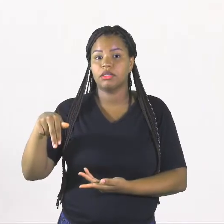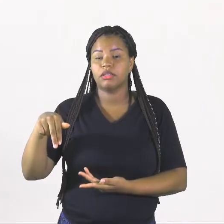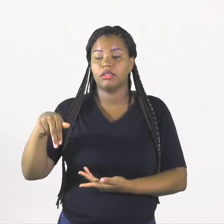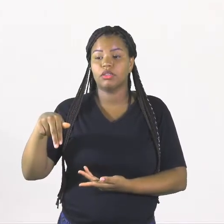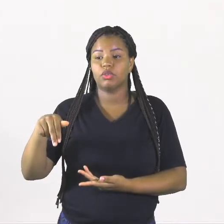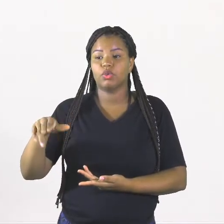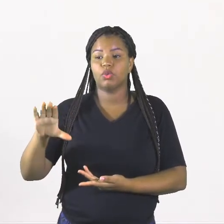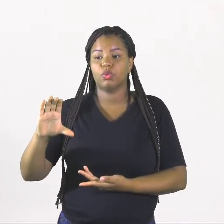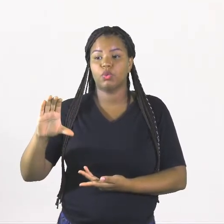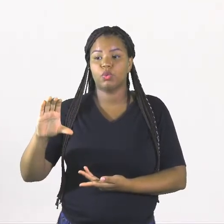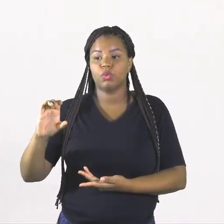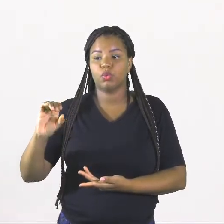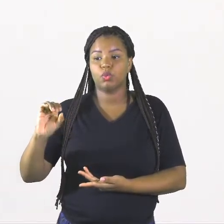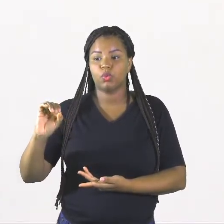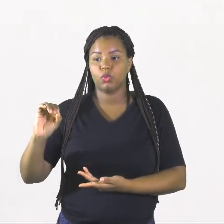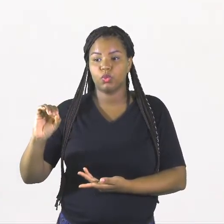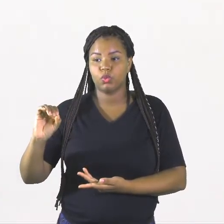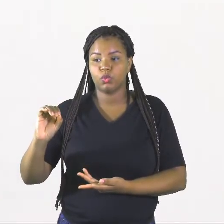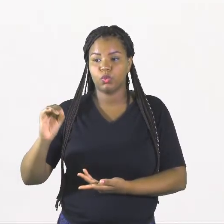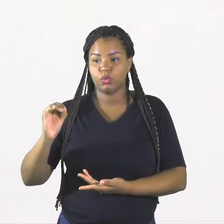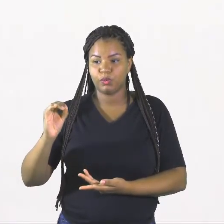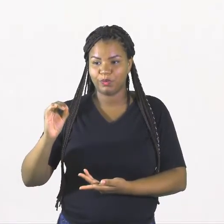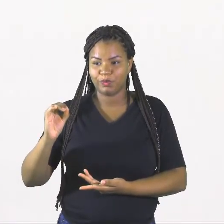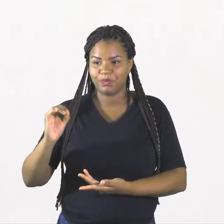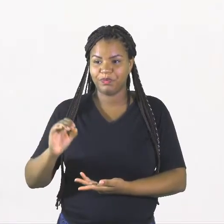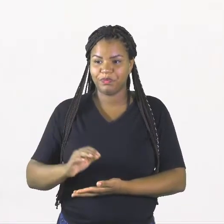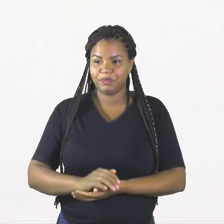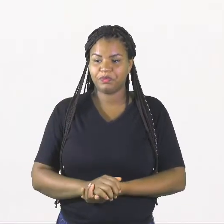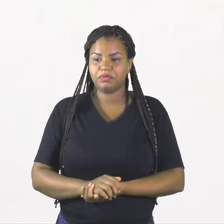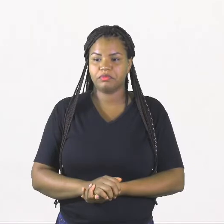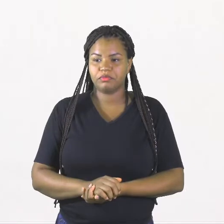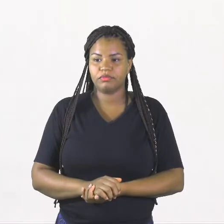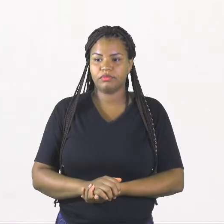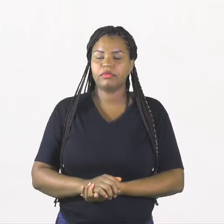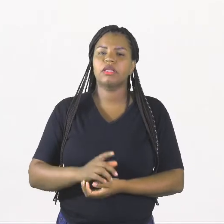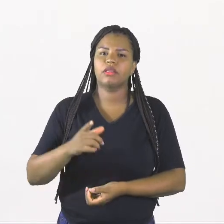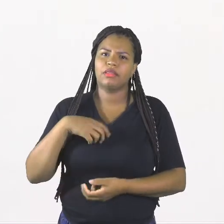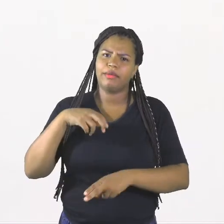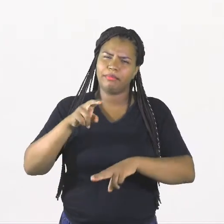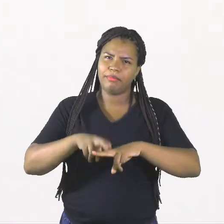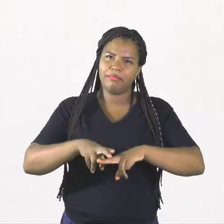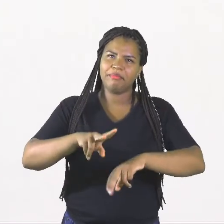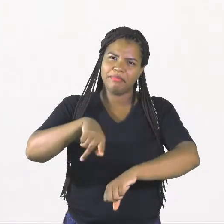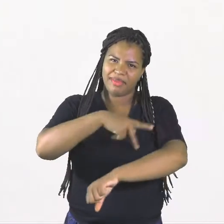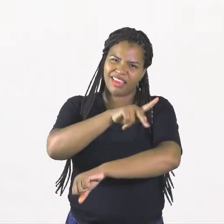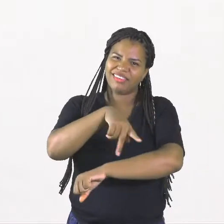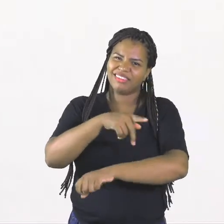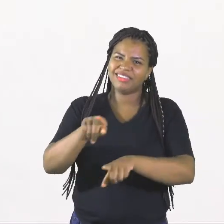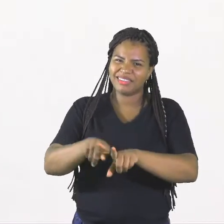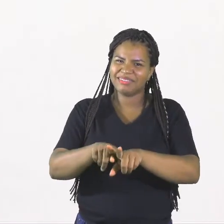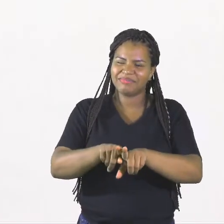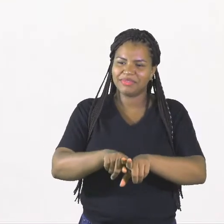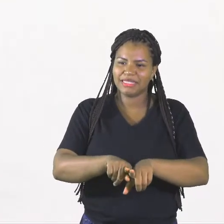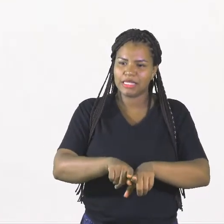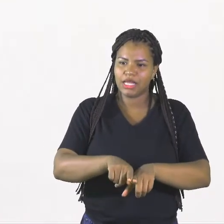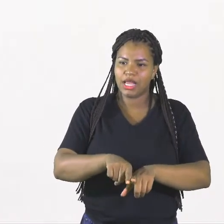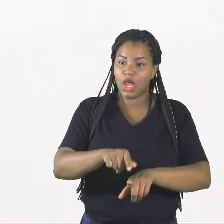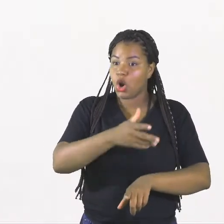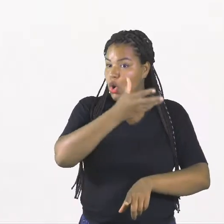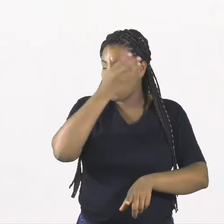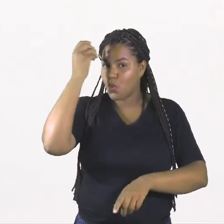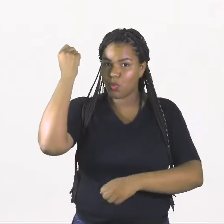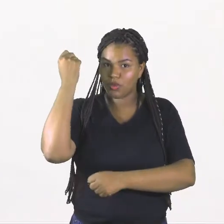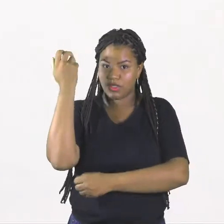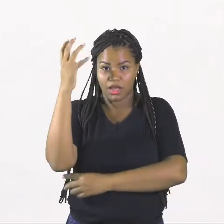Co. O banco. Tem o banco da praça também, né? Ah, eu não esqueci do coqueiro, gente.